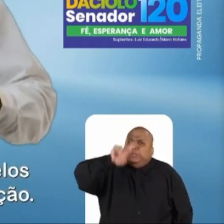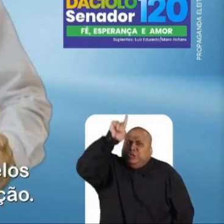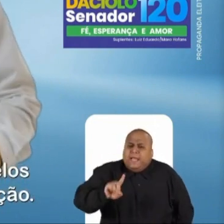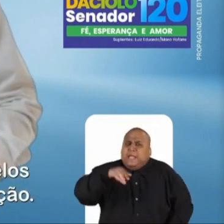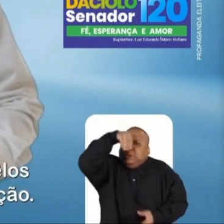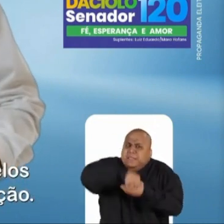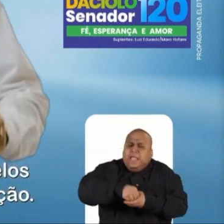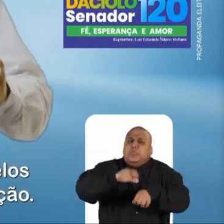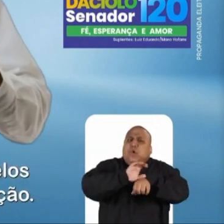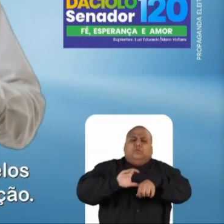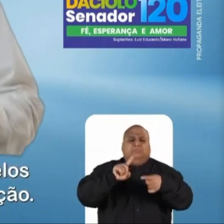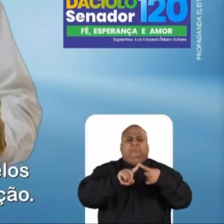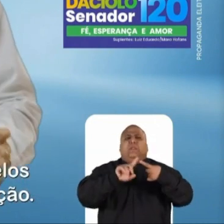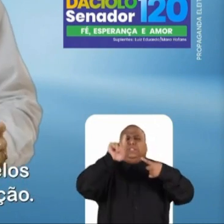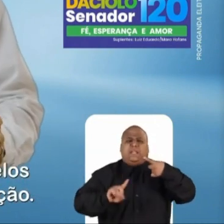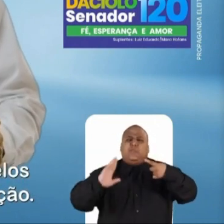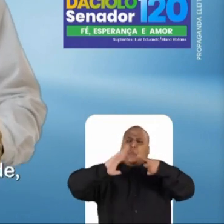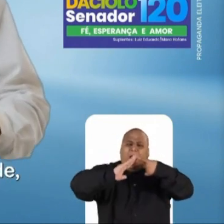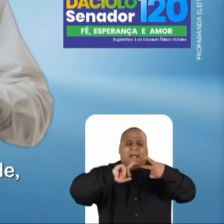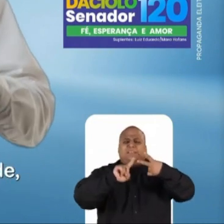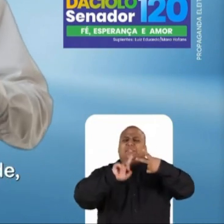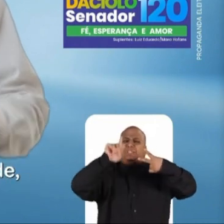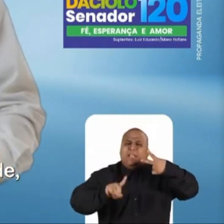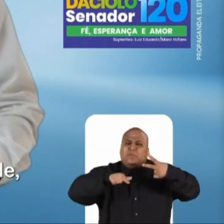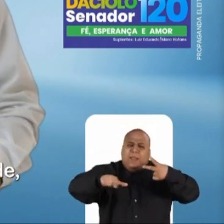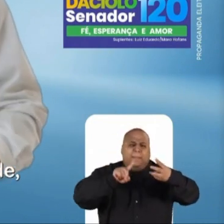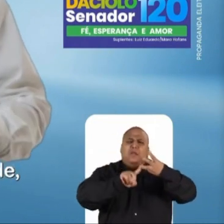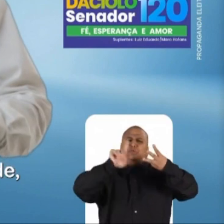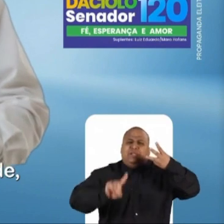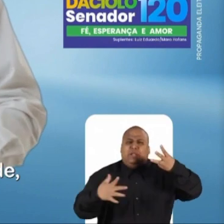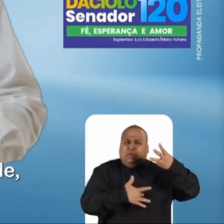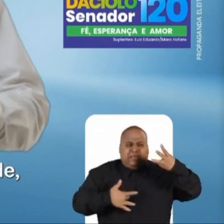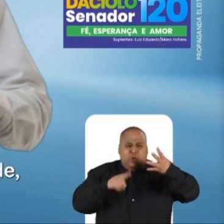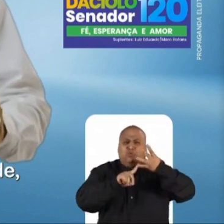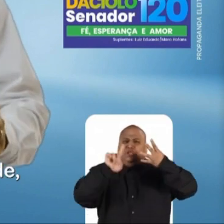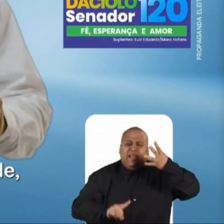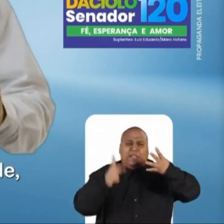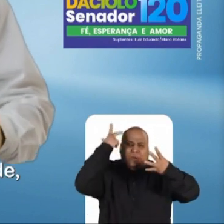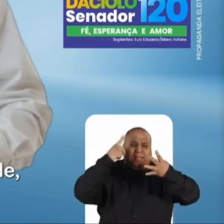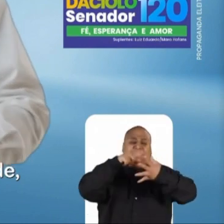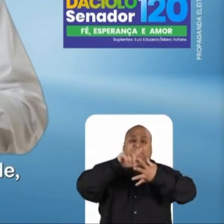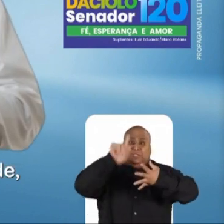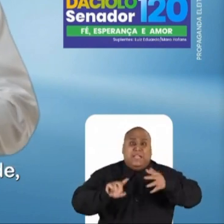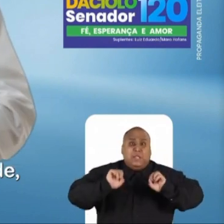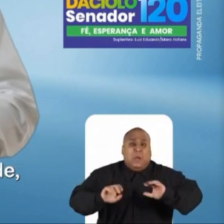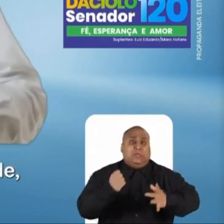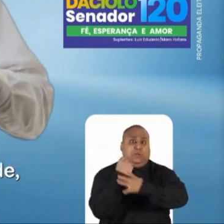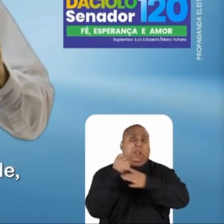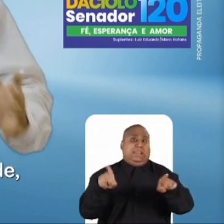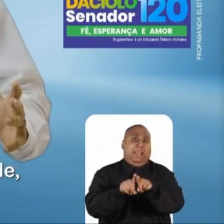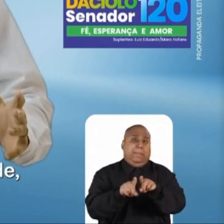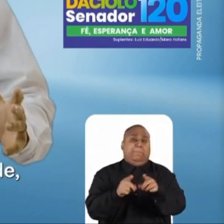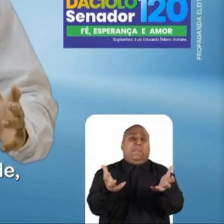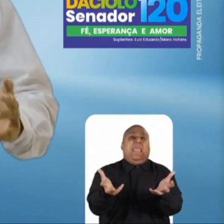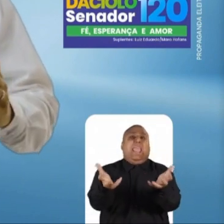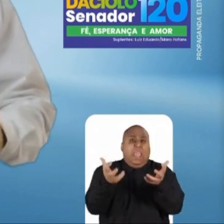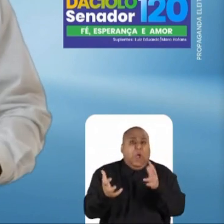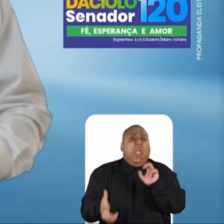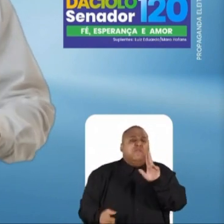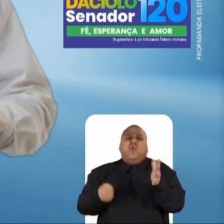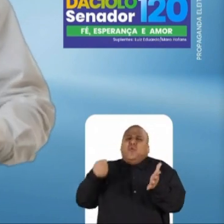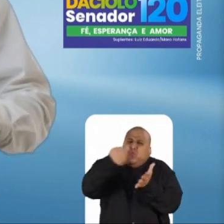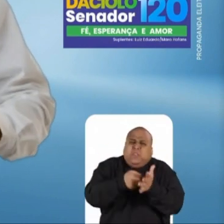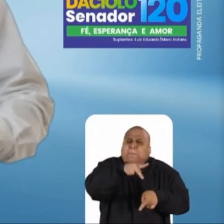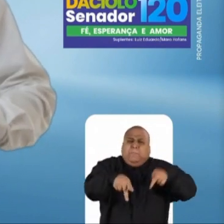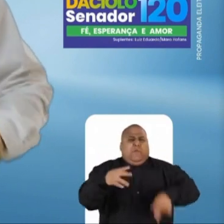pelos nossos direitos que estão na Constituição. Direito à moradia, ao trabalho, à saúde, ao lazer, educação, segurança. Eu